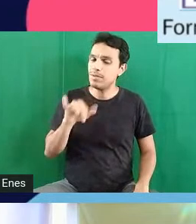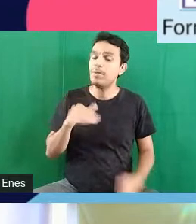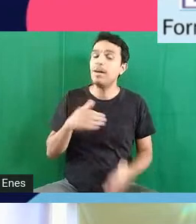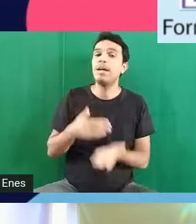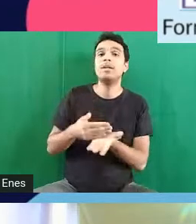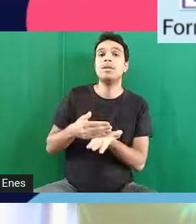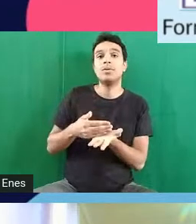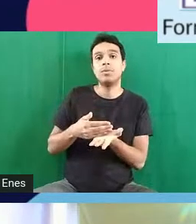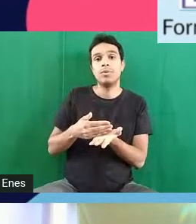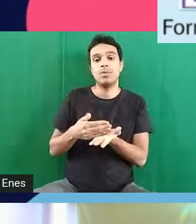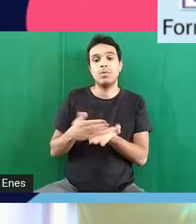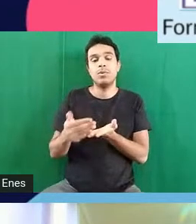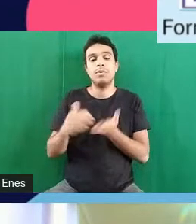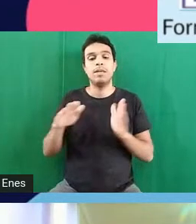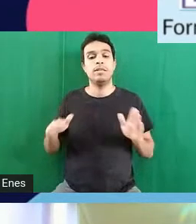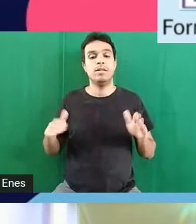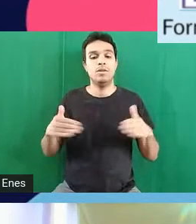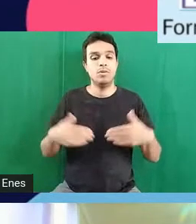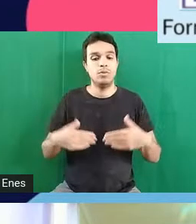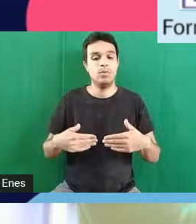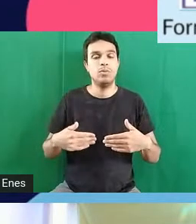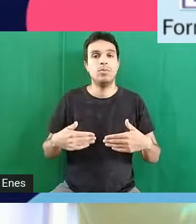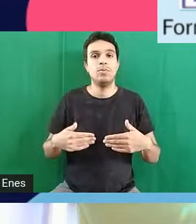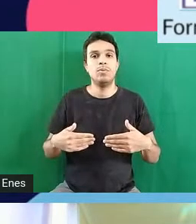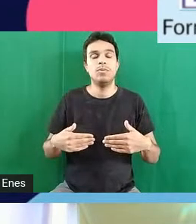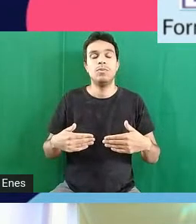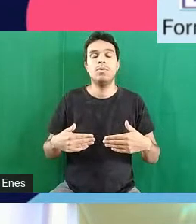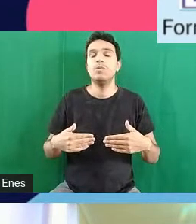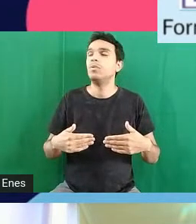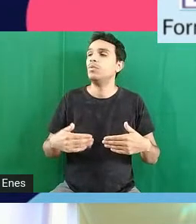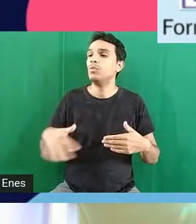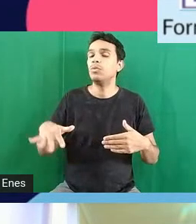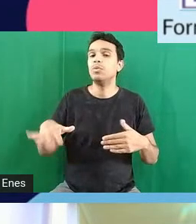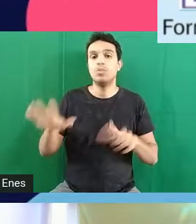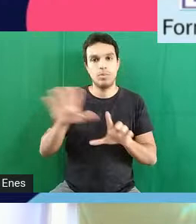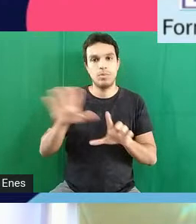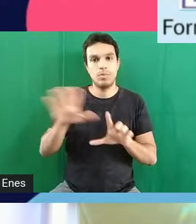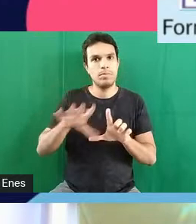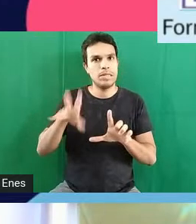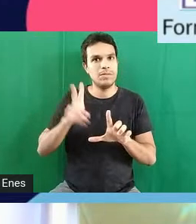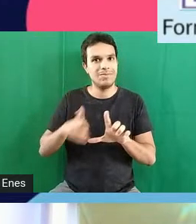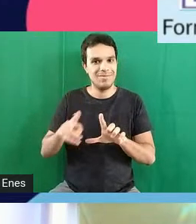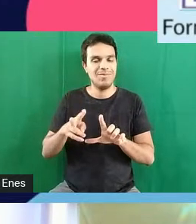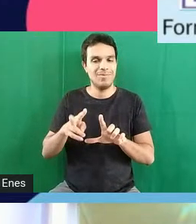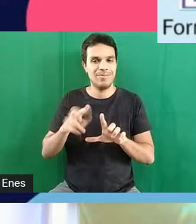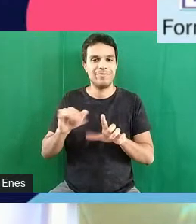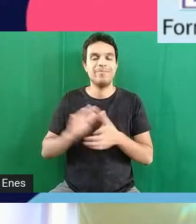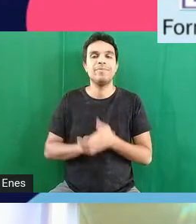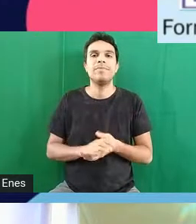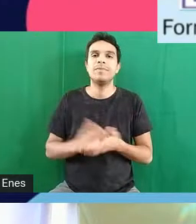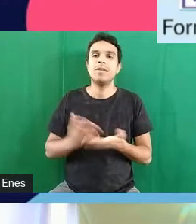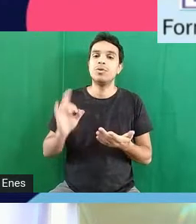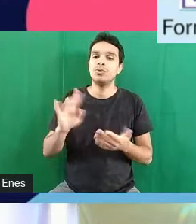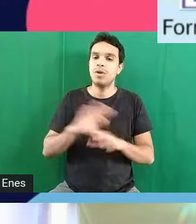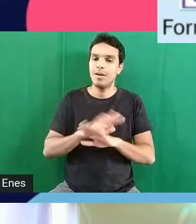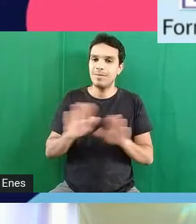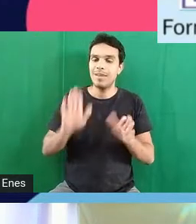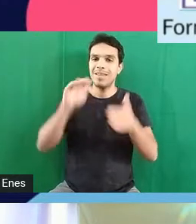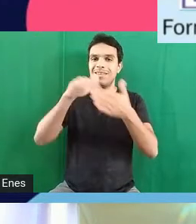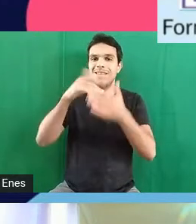no desculpa no ambiente virtual amanhã então é isso pessoal até o próximo sábado um abraço gente